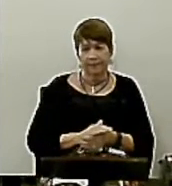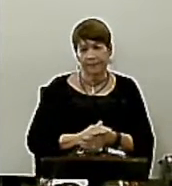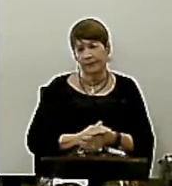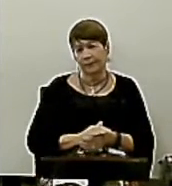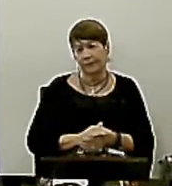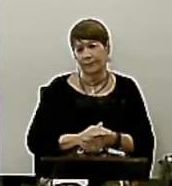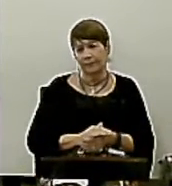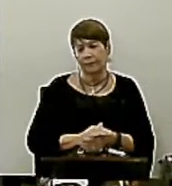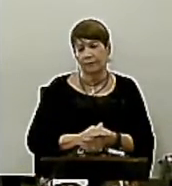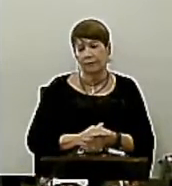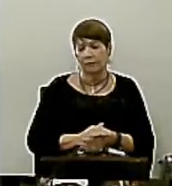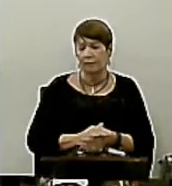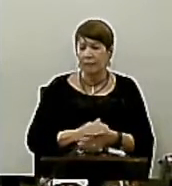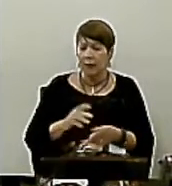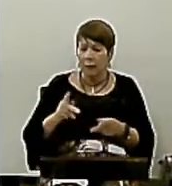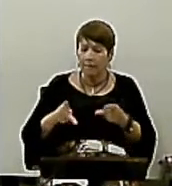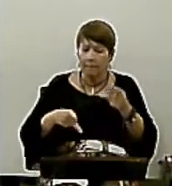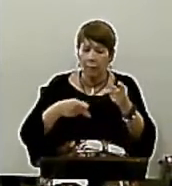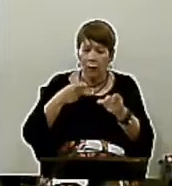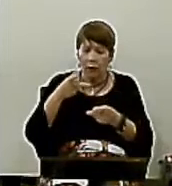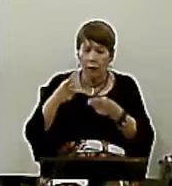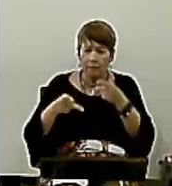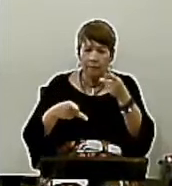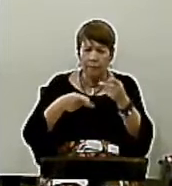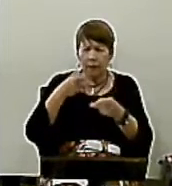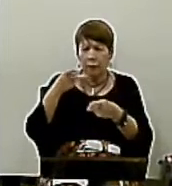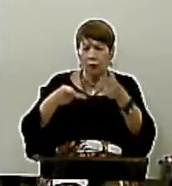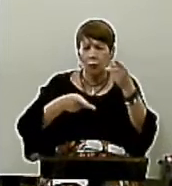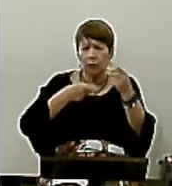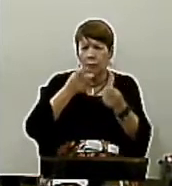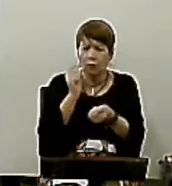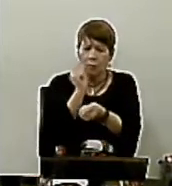Eles estão Proclamando A sua escravidão Ao pecado